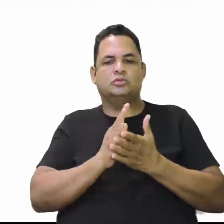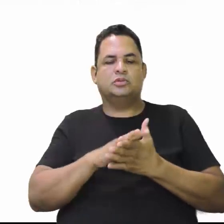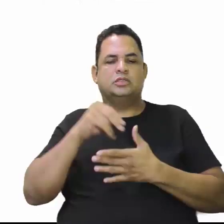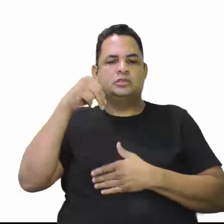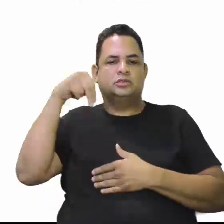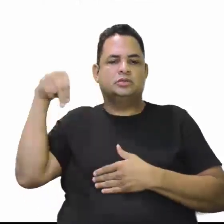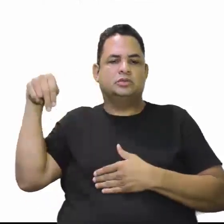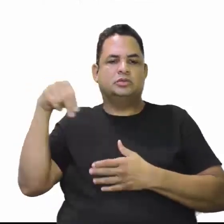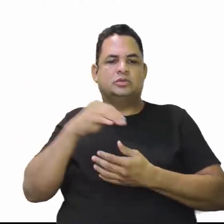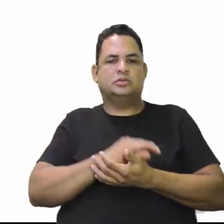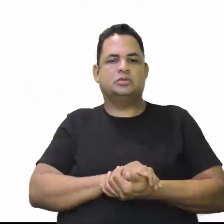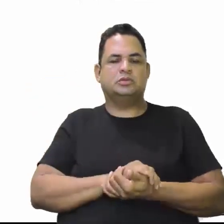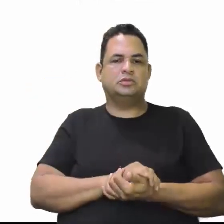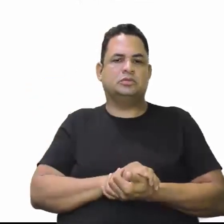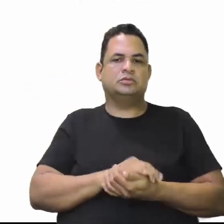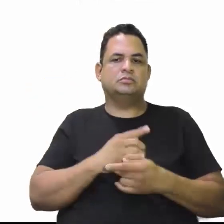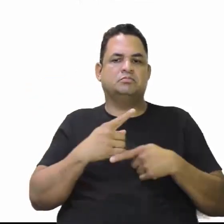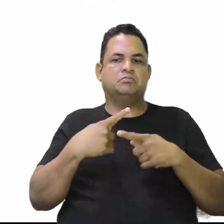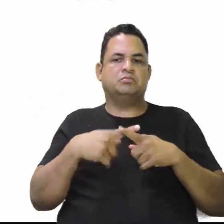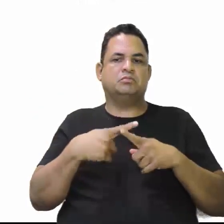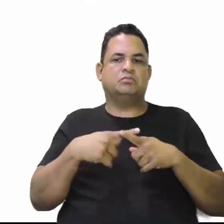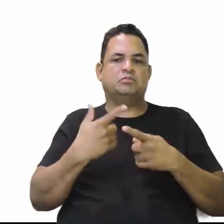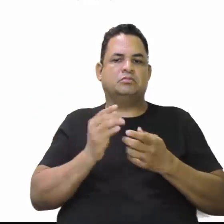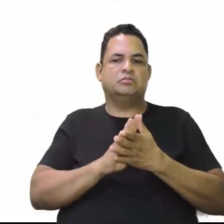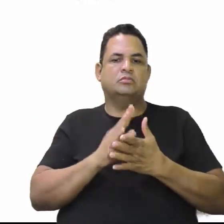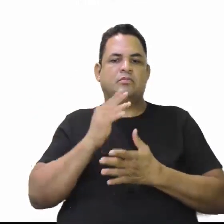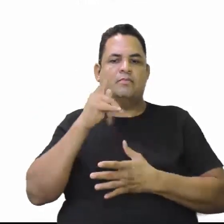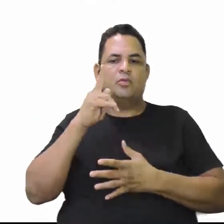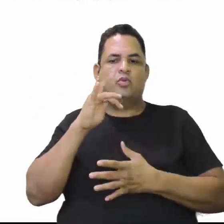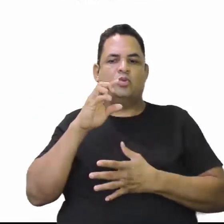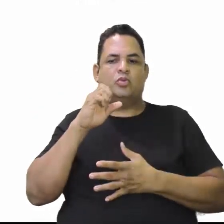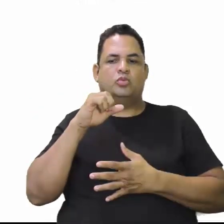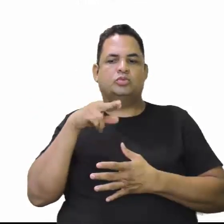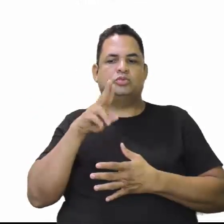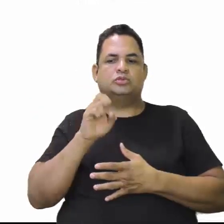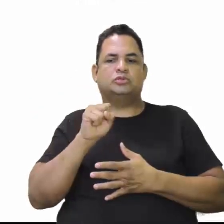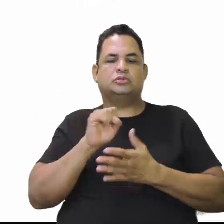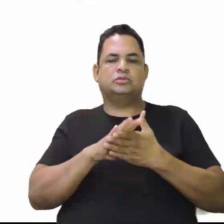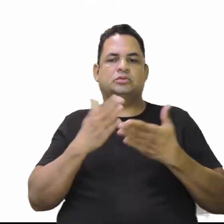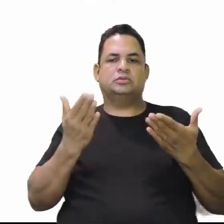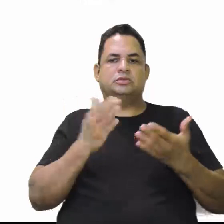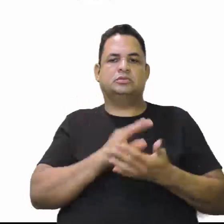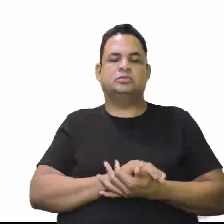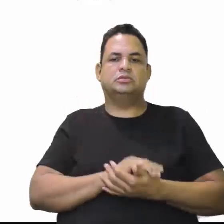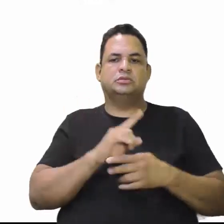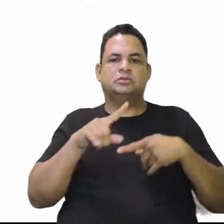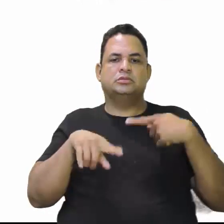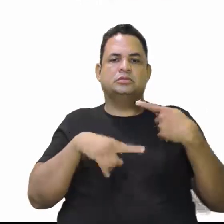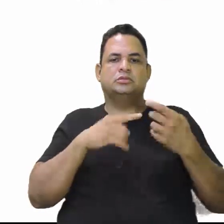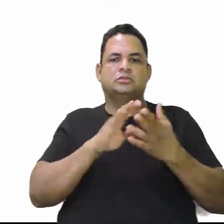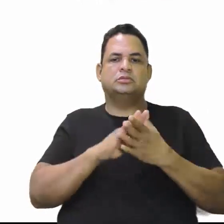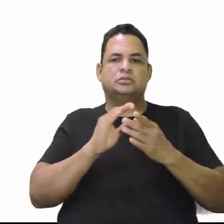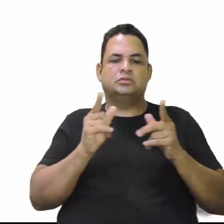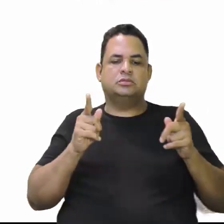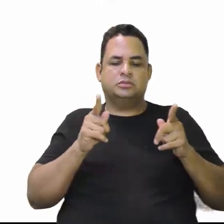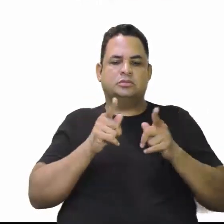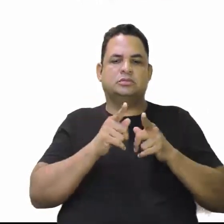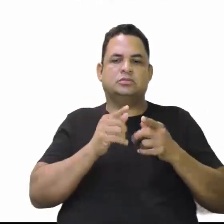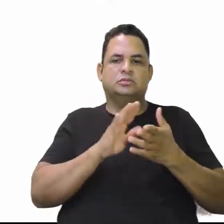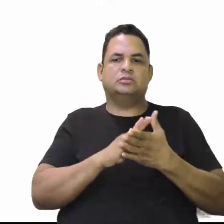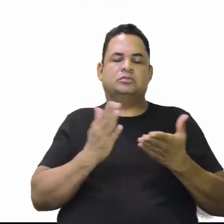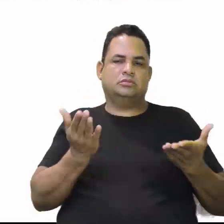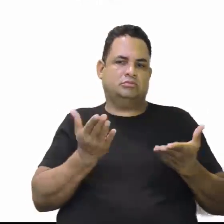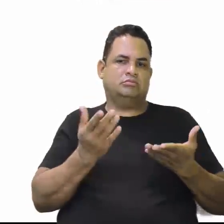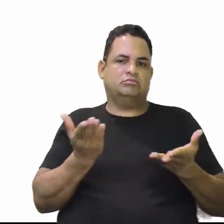Era o Rio Purus, tá? Porque pegava aqui o Rio Purus também. Pegava essa região aqui, depois ele vai ser diminuído para o que é